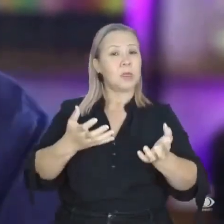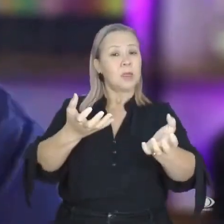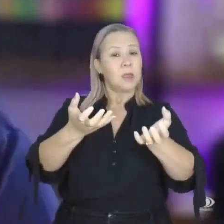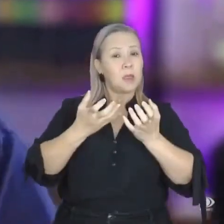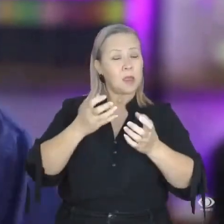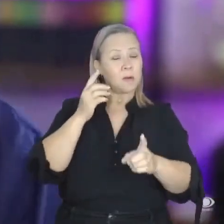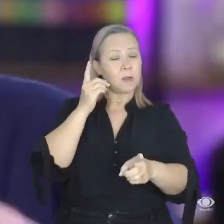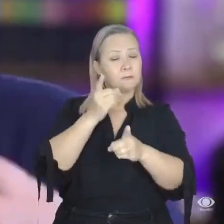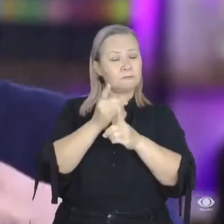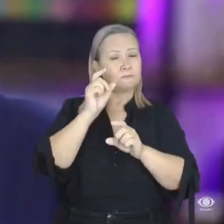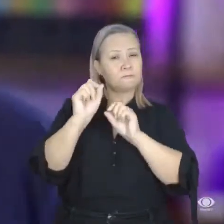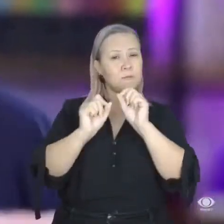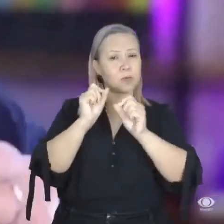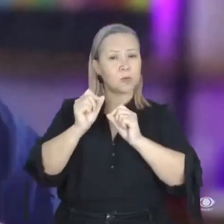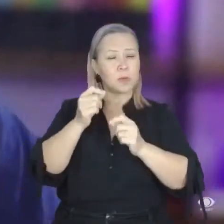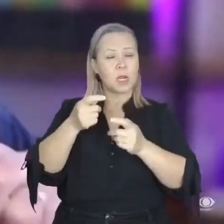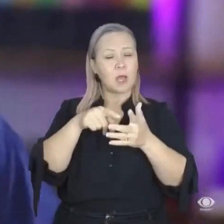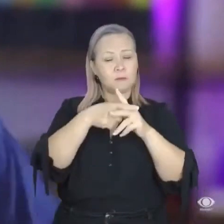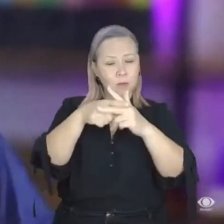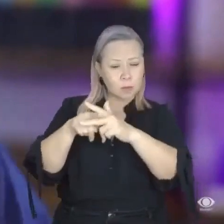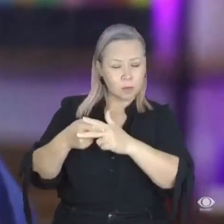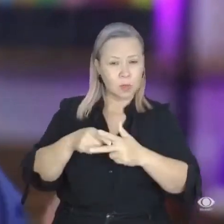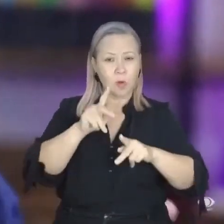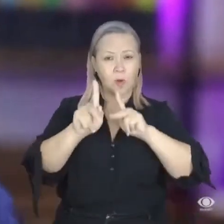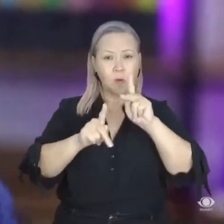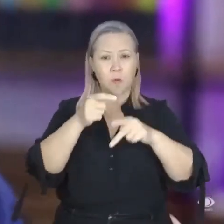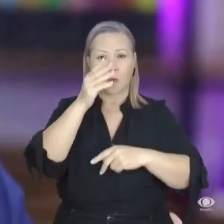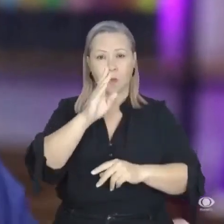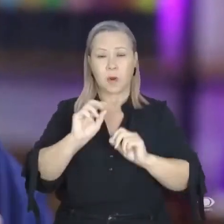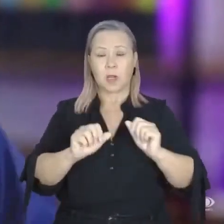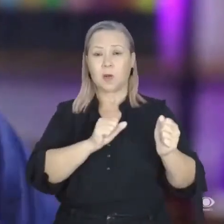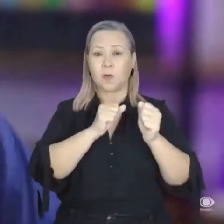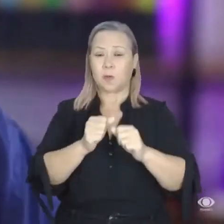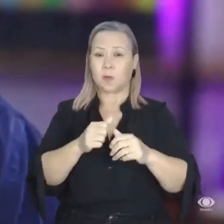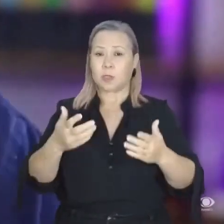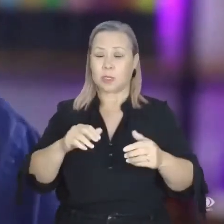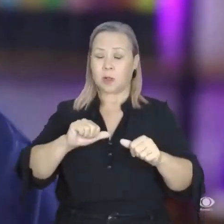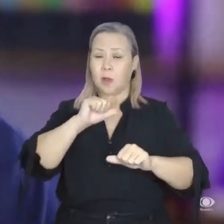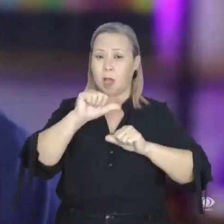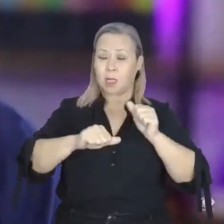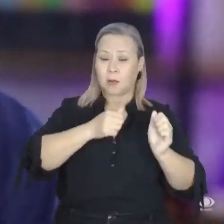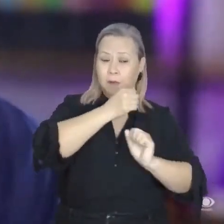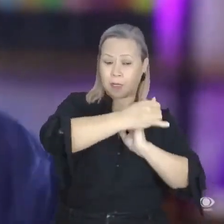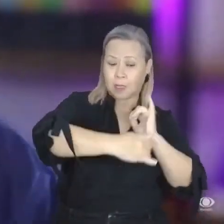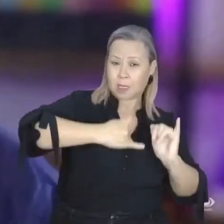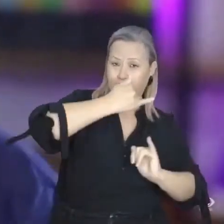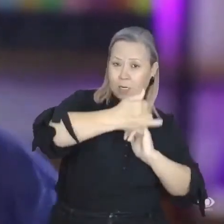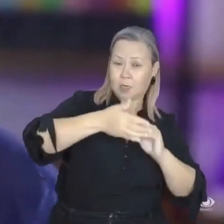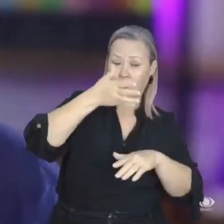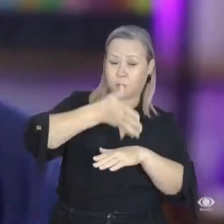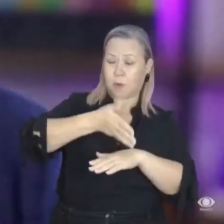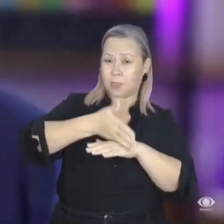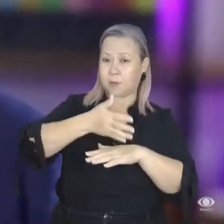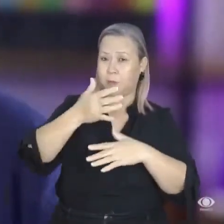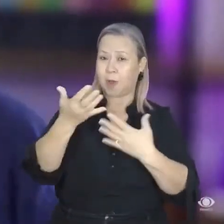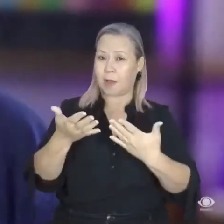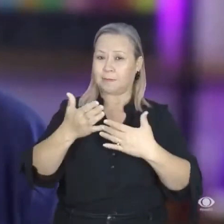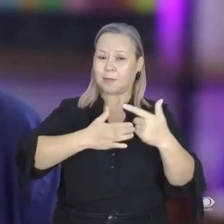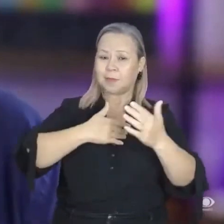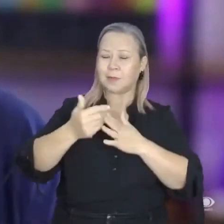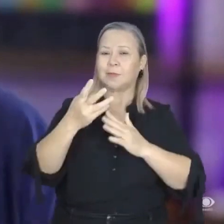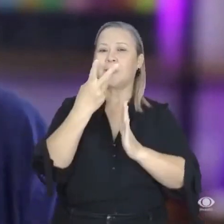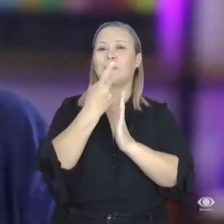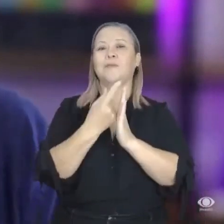criar mecanismo para que o povo brasileiro possa, quem sabe agora, através da internet, participar da execução do orçamento.